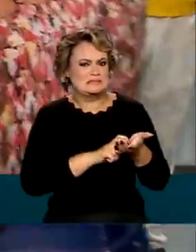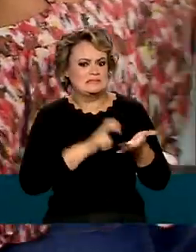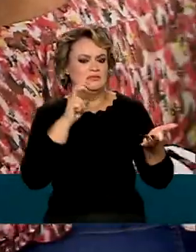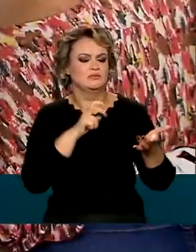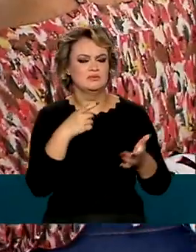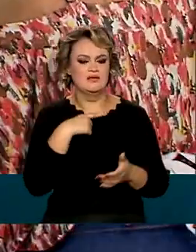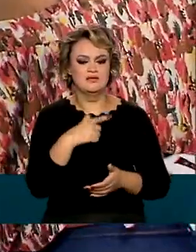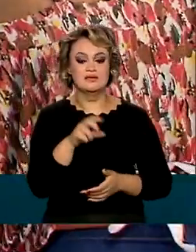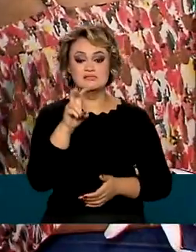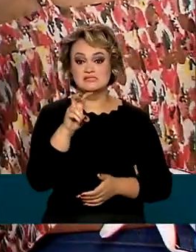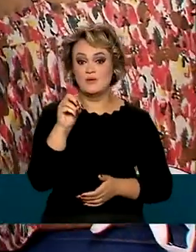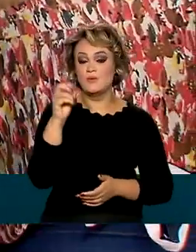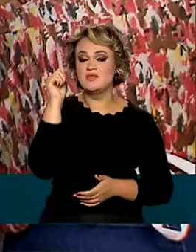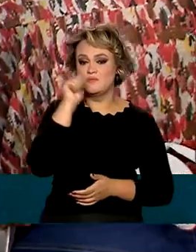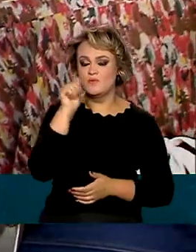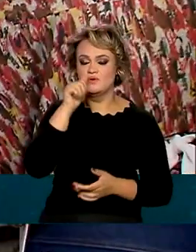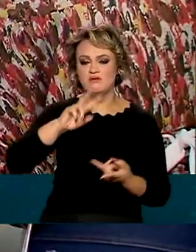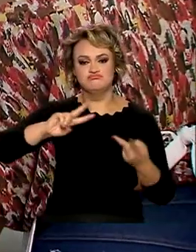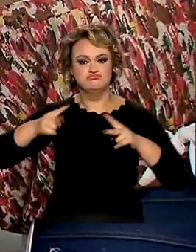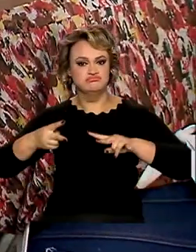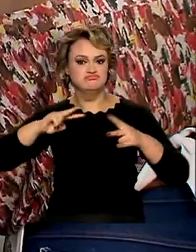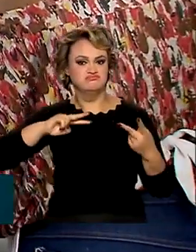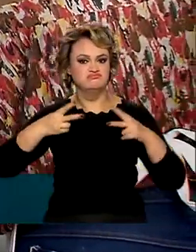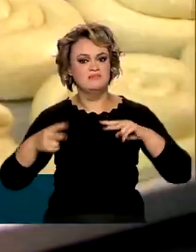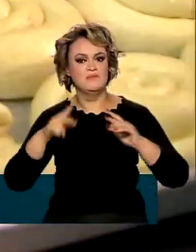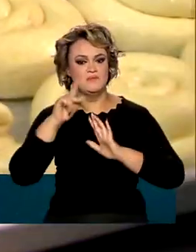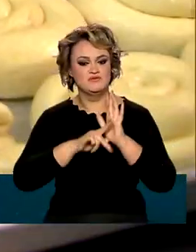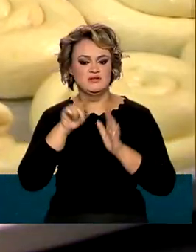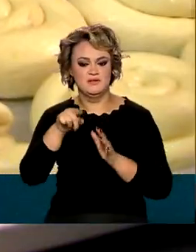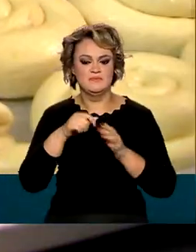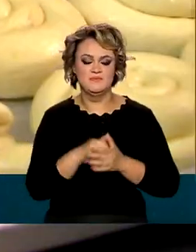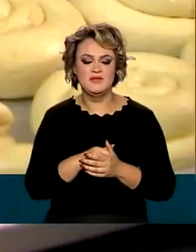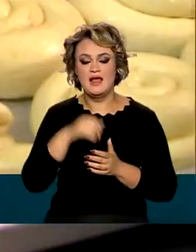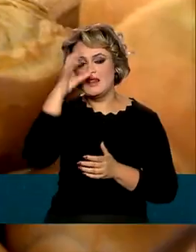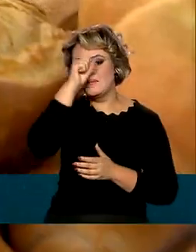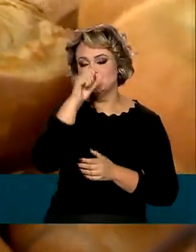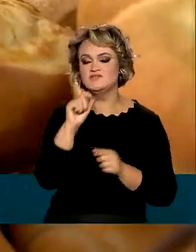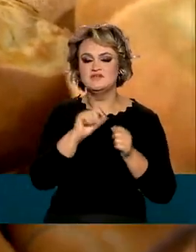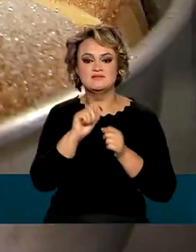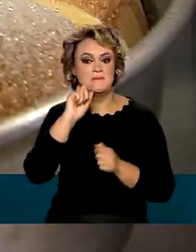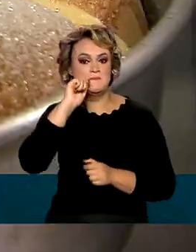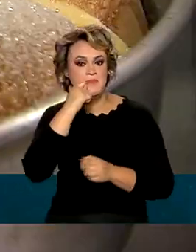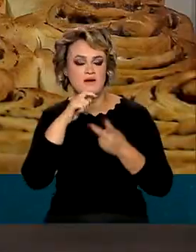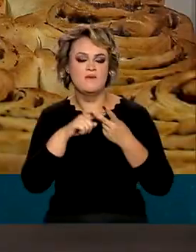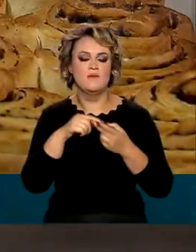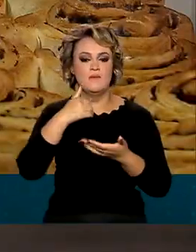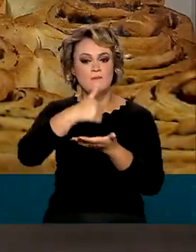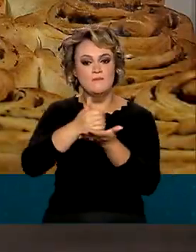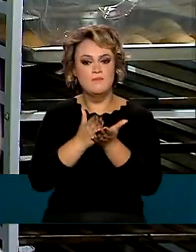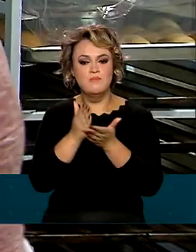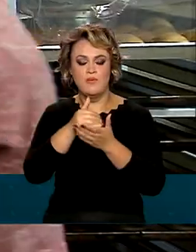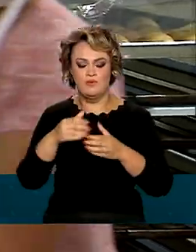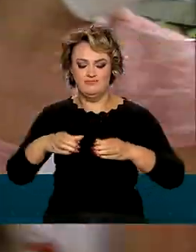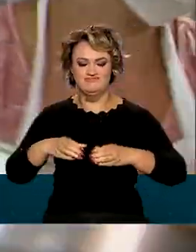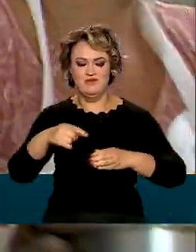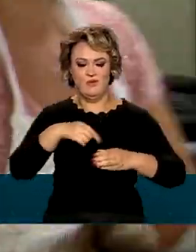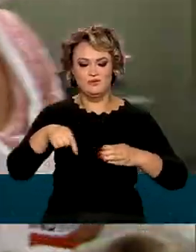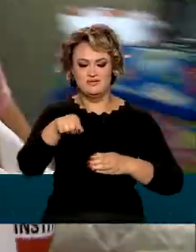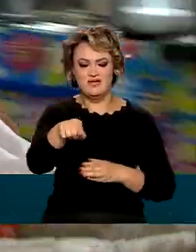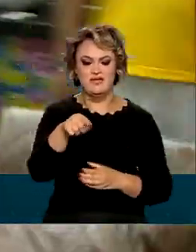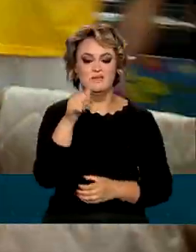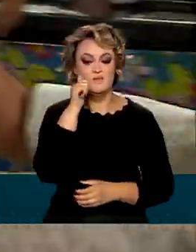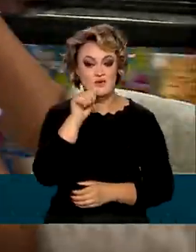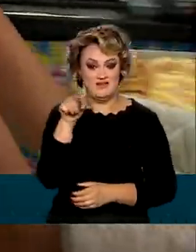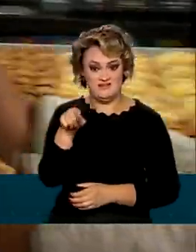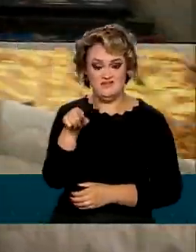com 50 mulheres que se revezam nesse projeto. Elas aprendem a fazer pães, bolos e roscas. Uma delas é a